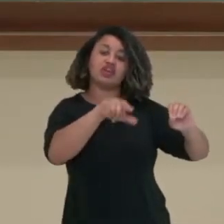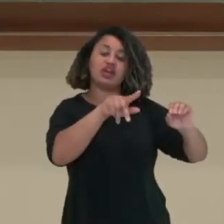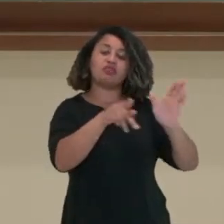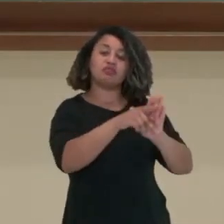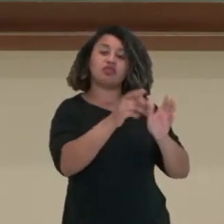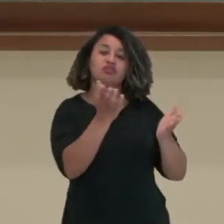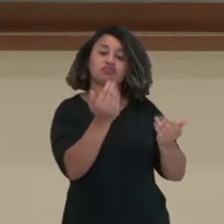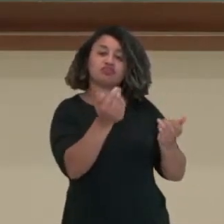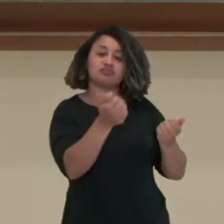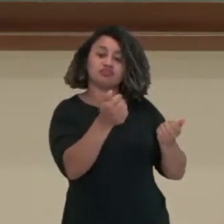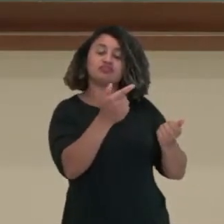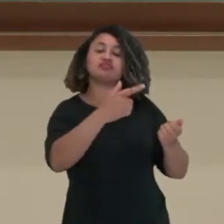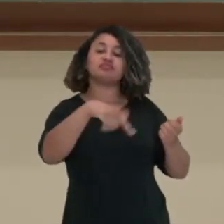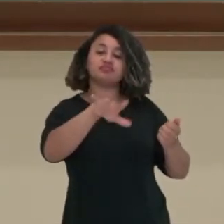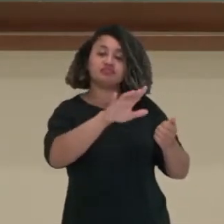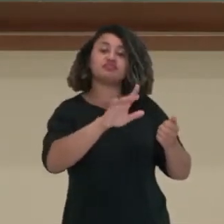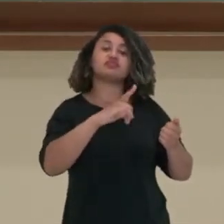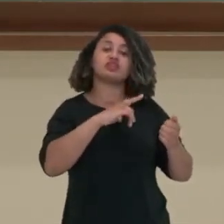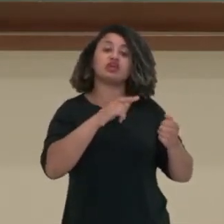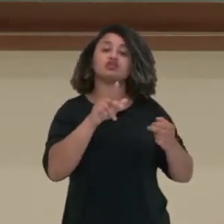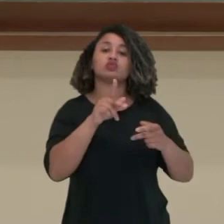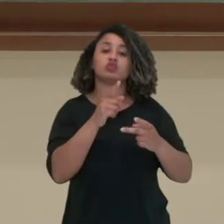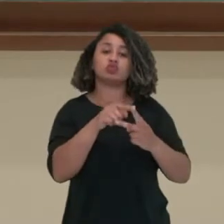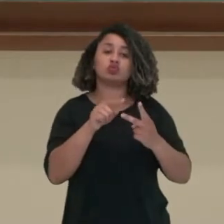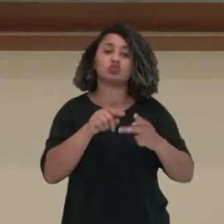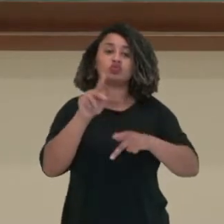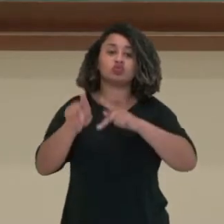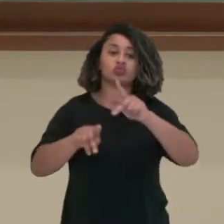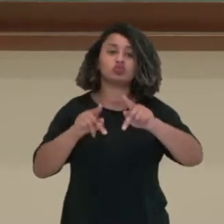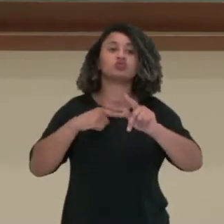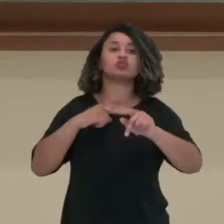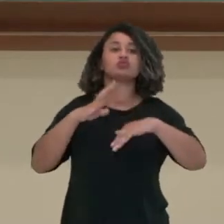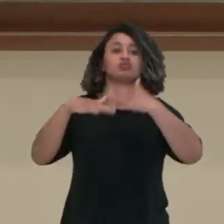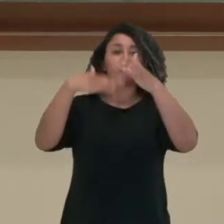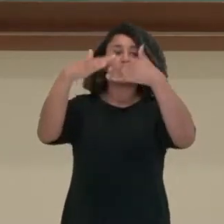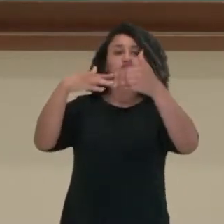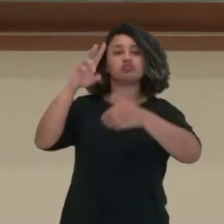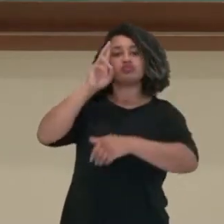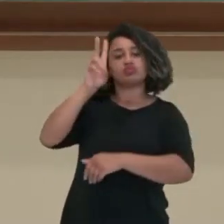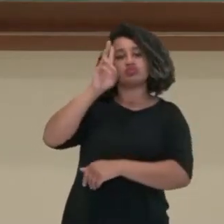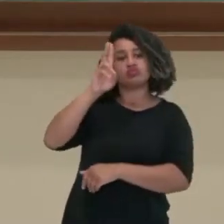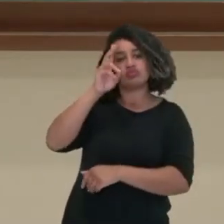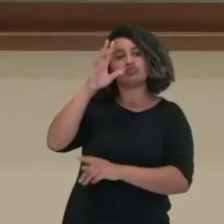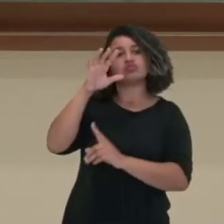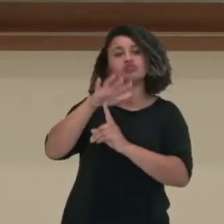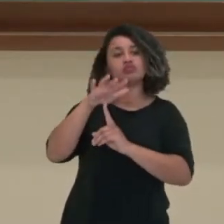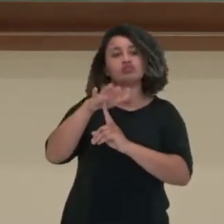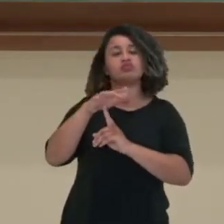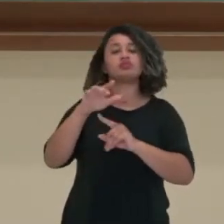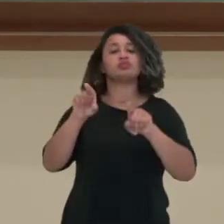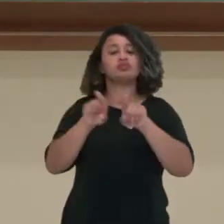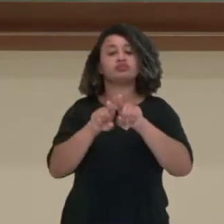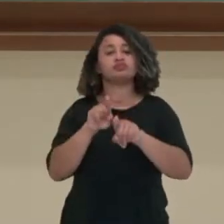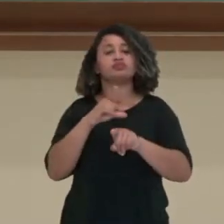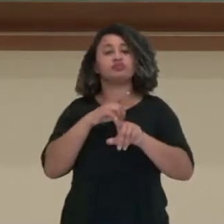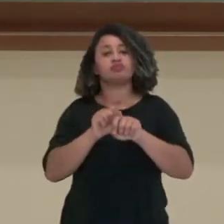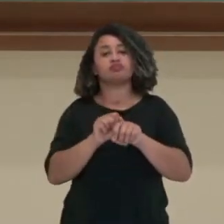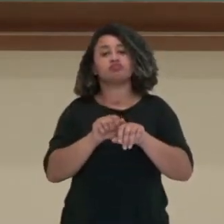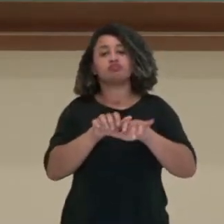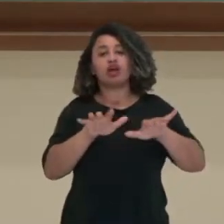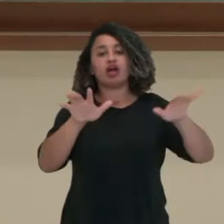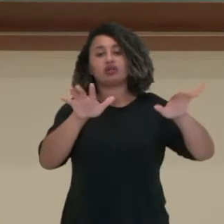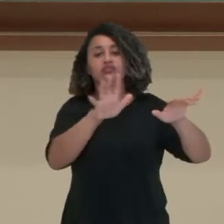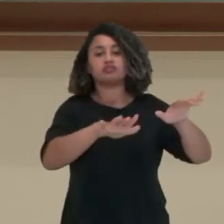Então, nós temos o estabelecimento dessas duas populações. Com o desenvolvimento histórico do Paraná, houve a expansão do